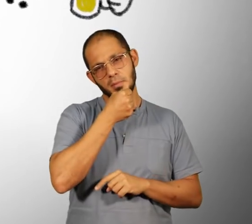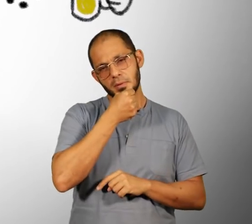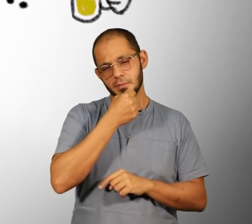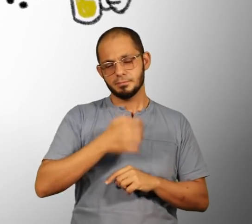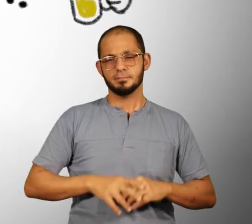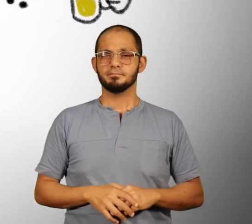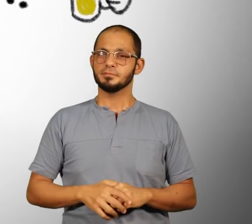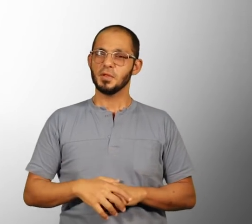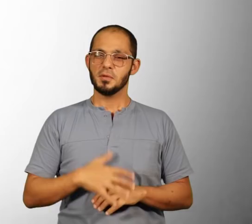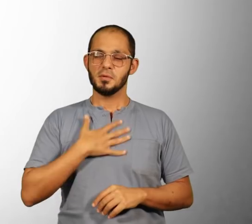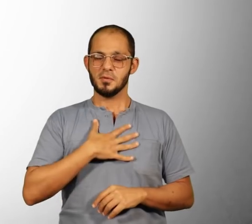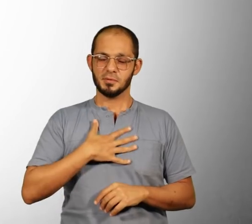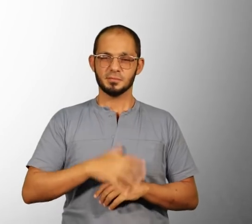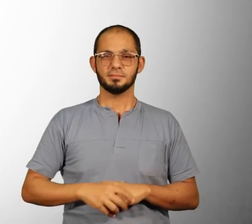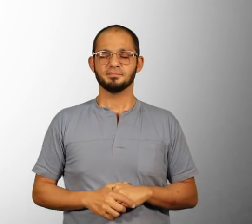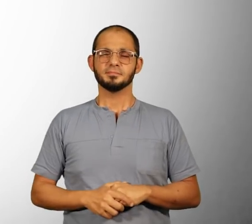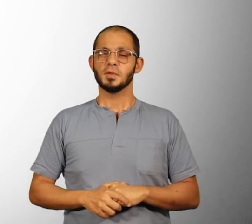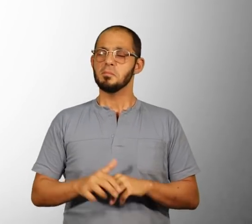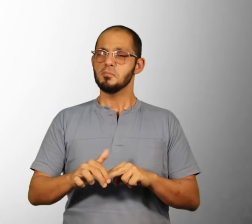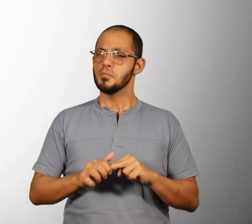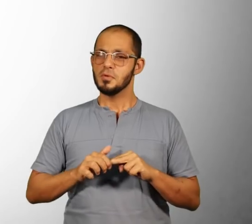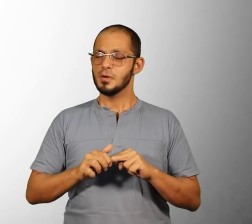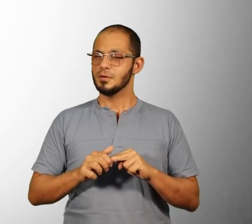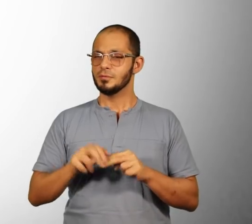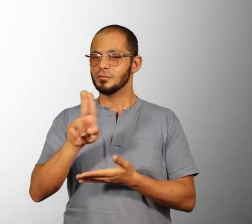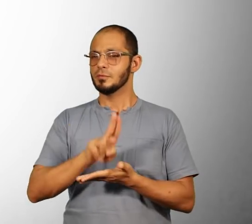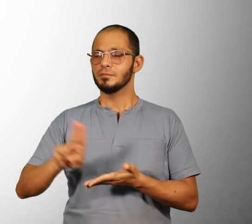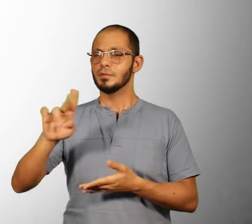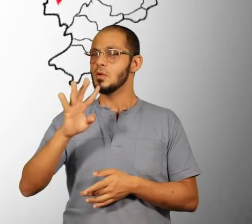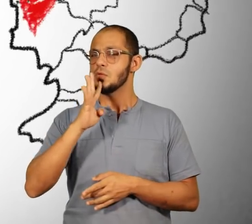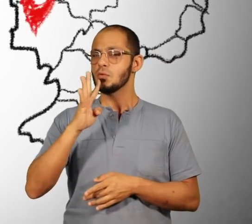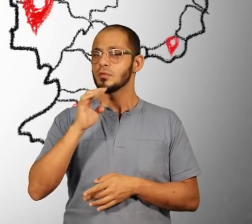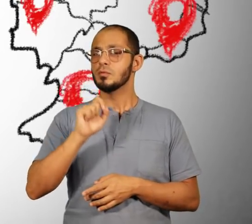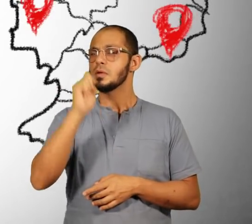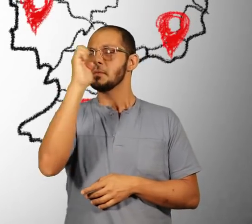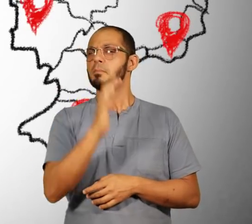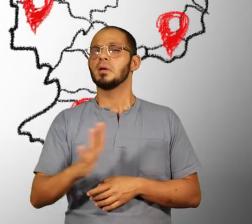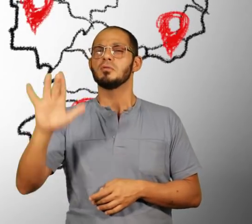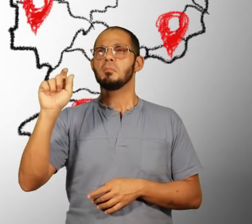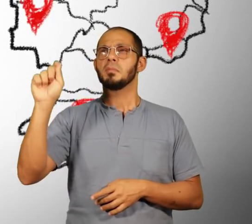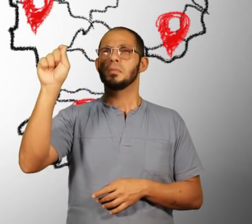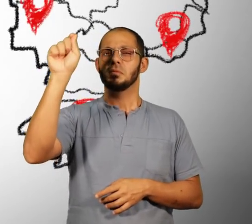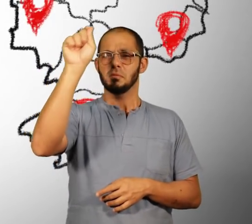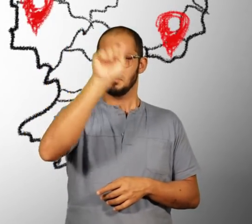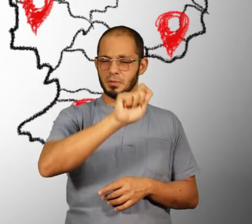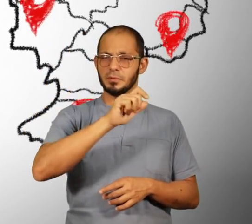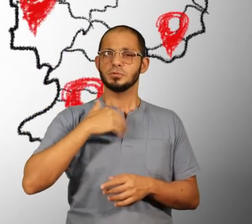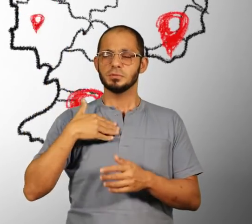quando, também. Eu curto. Graças à universidade, eu tô conhecendo o Brasil de cabo a rabo, sabe? Já fui pra